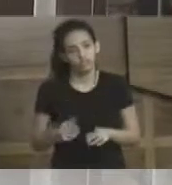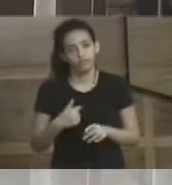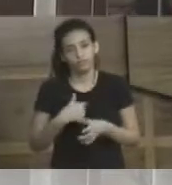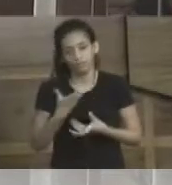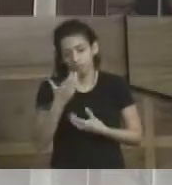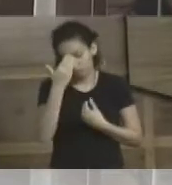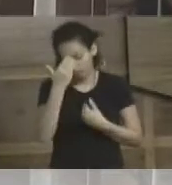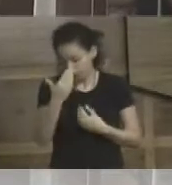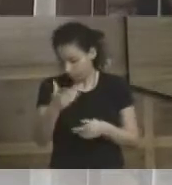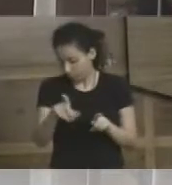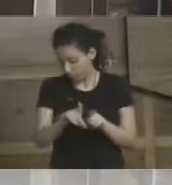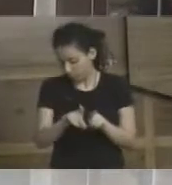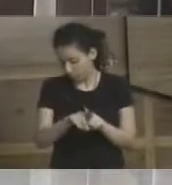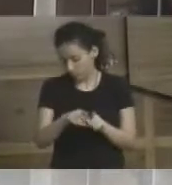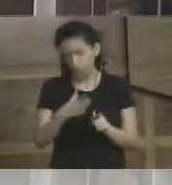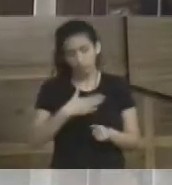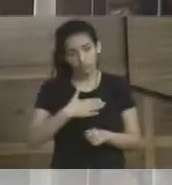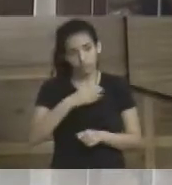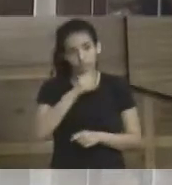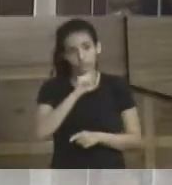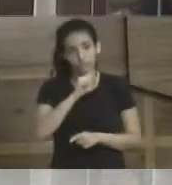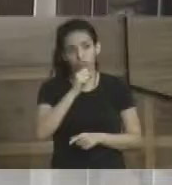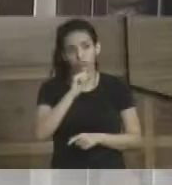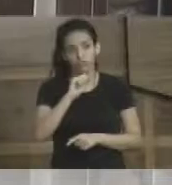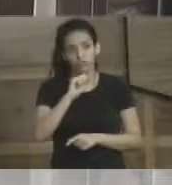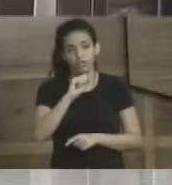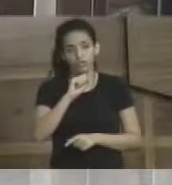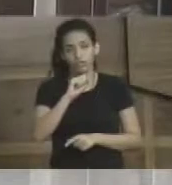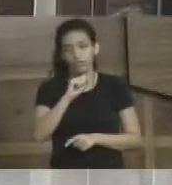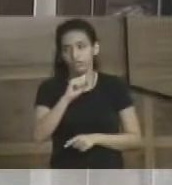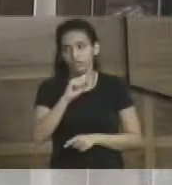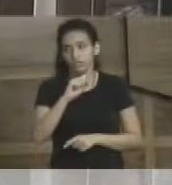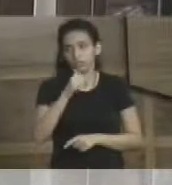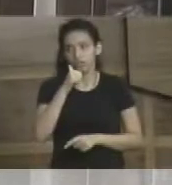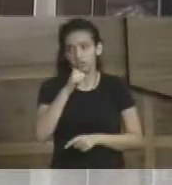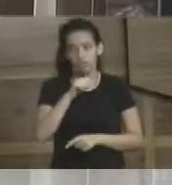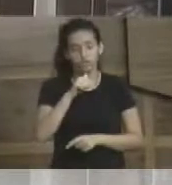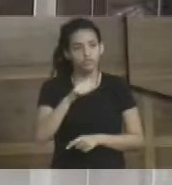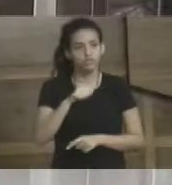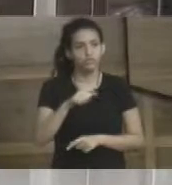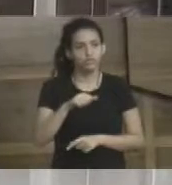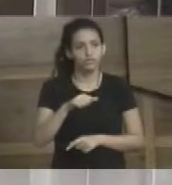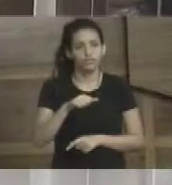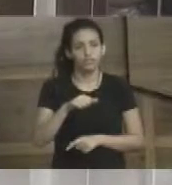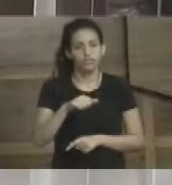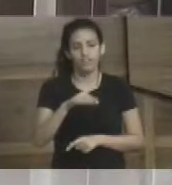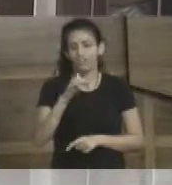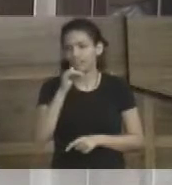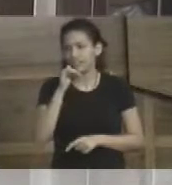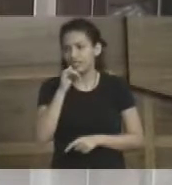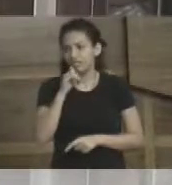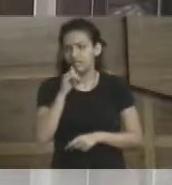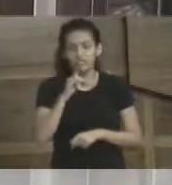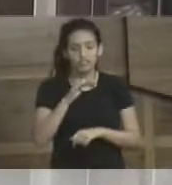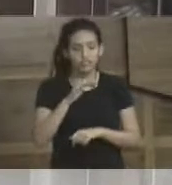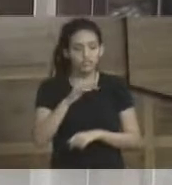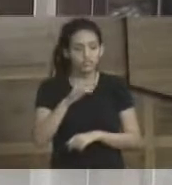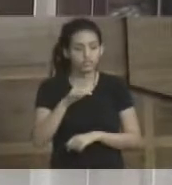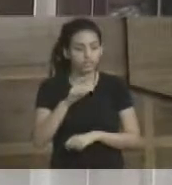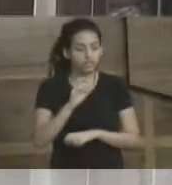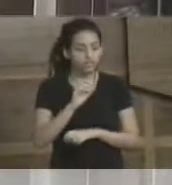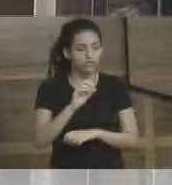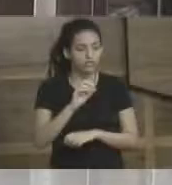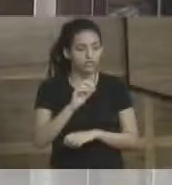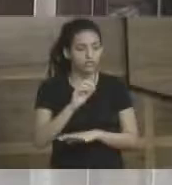agradecer aqui à minha avó, que é uma senhora de mais de 80 anos, que cuidou sozinha desde os 40